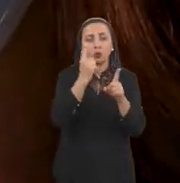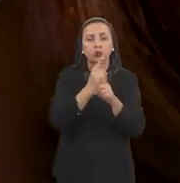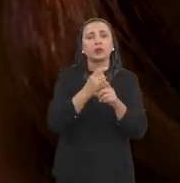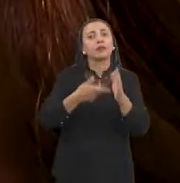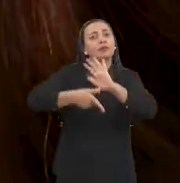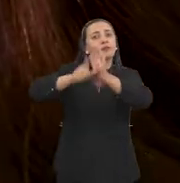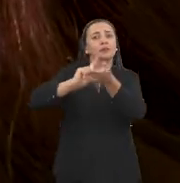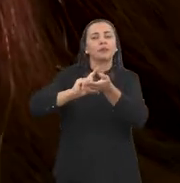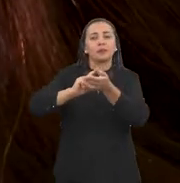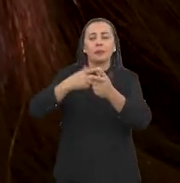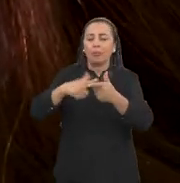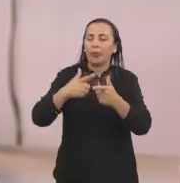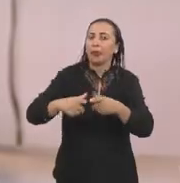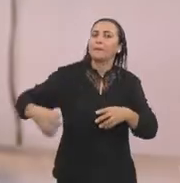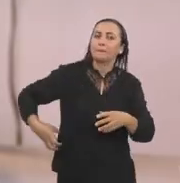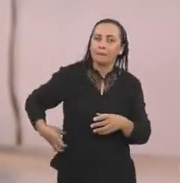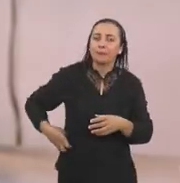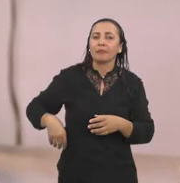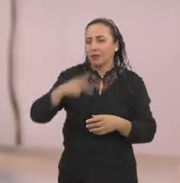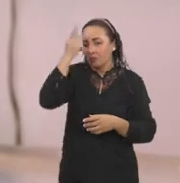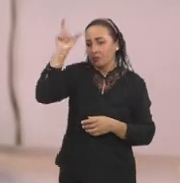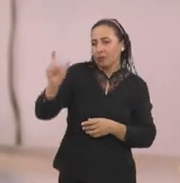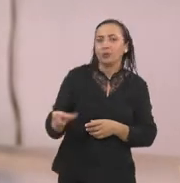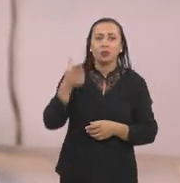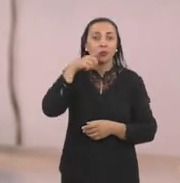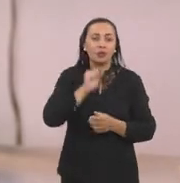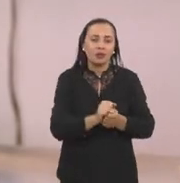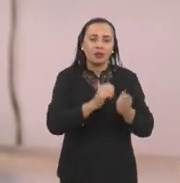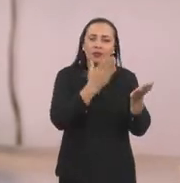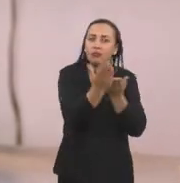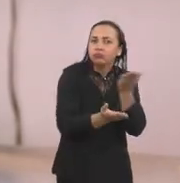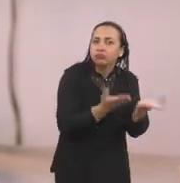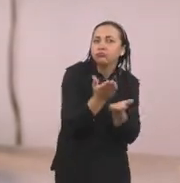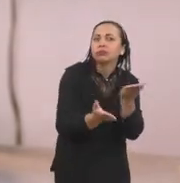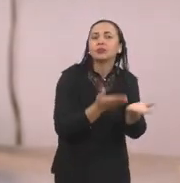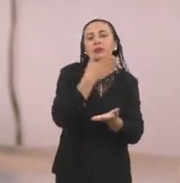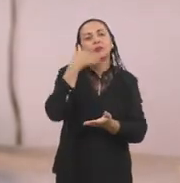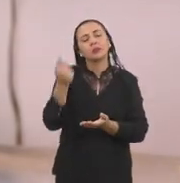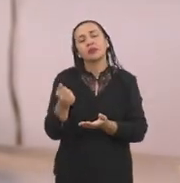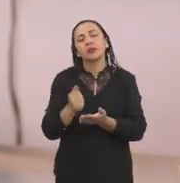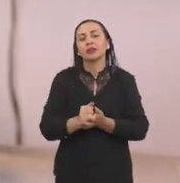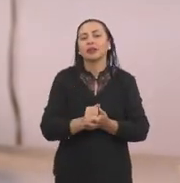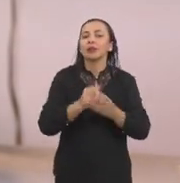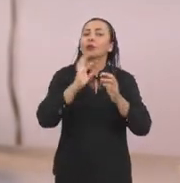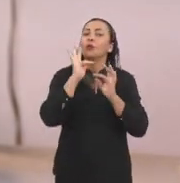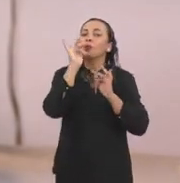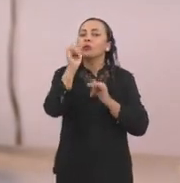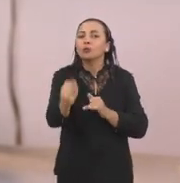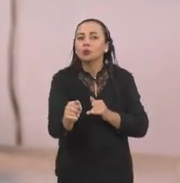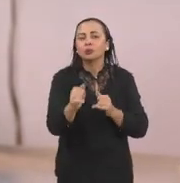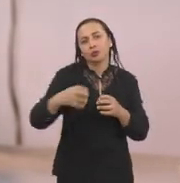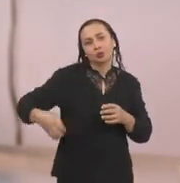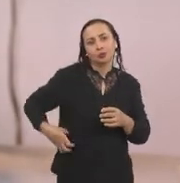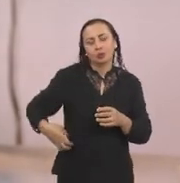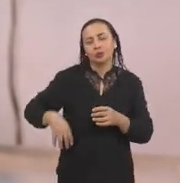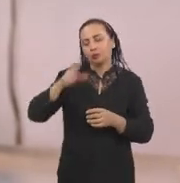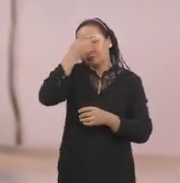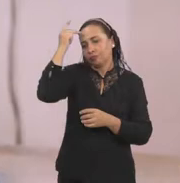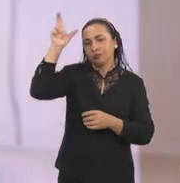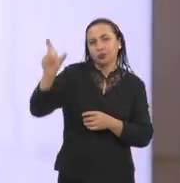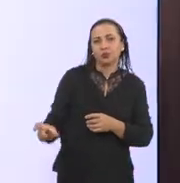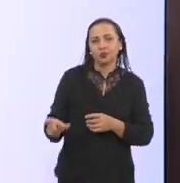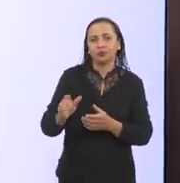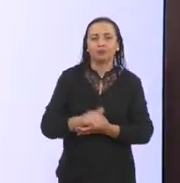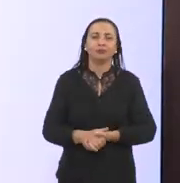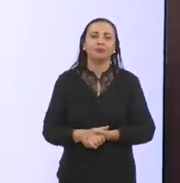alterações na função do rim desse paciente e consiga dar um manejo mais adequado, melhorando o desfecho das alterações da função do rim nesse paciente a